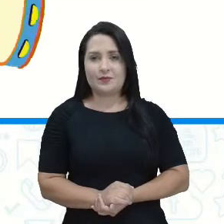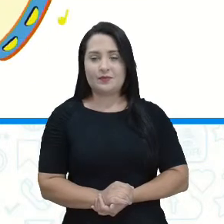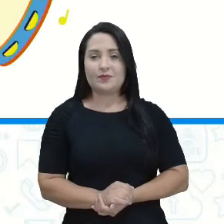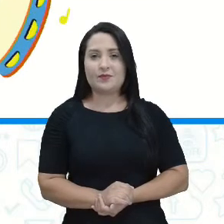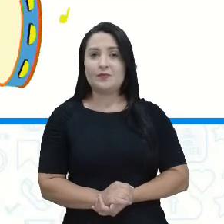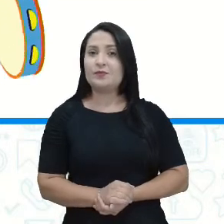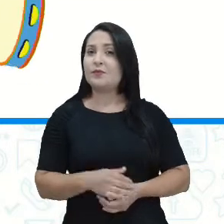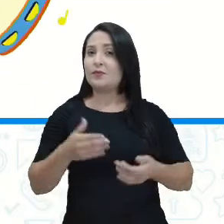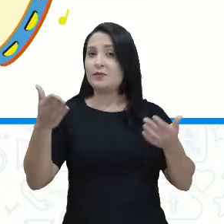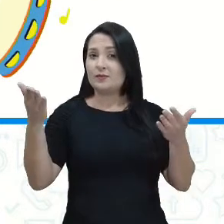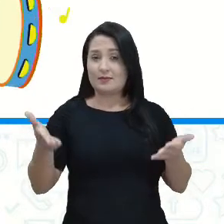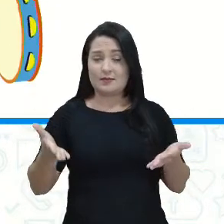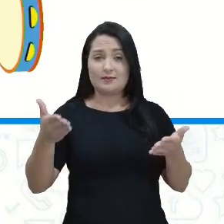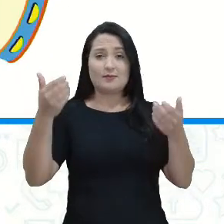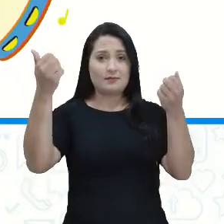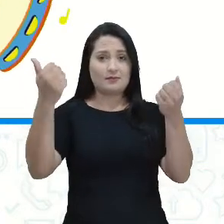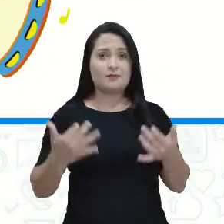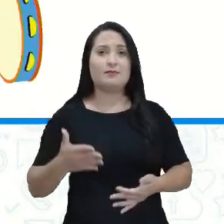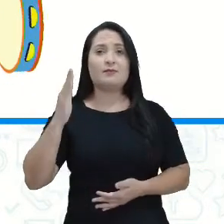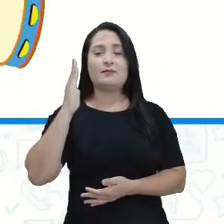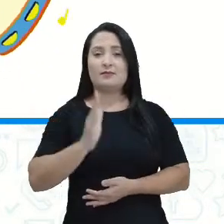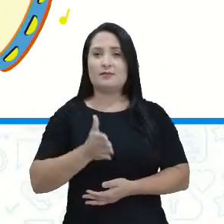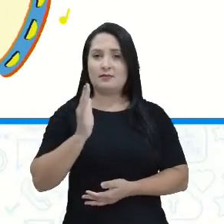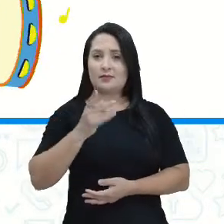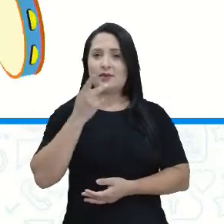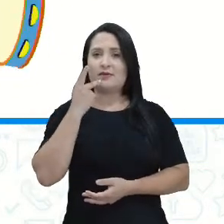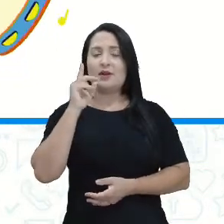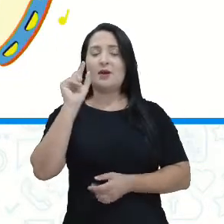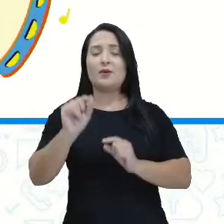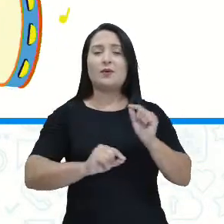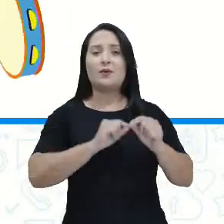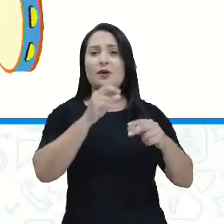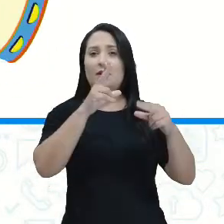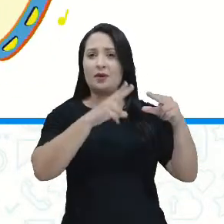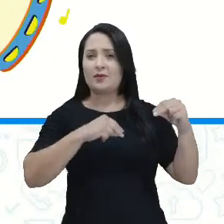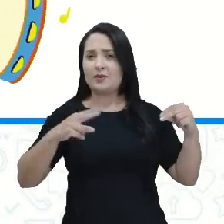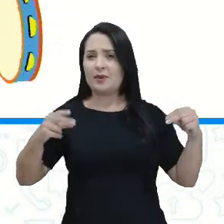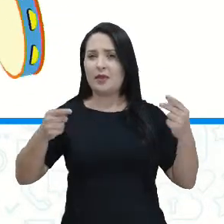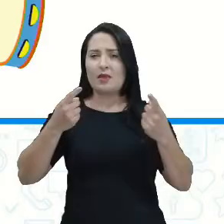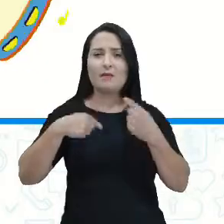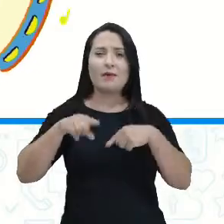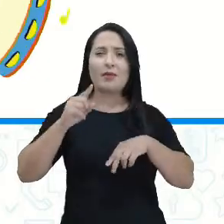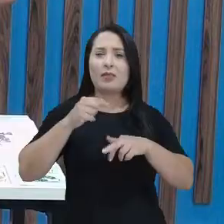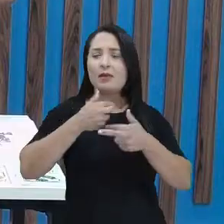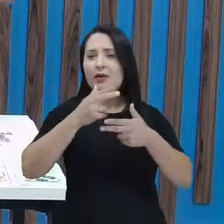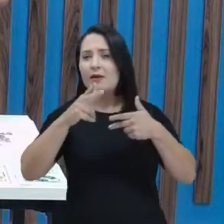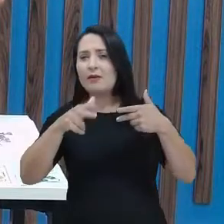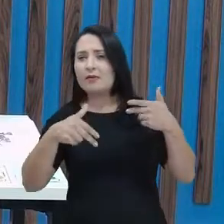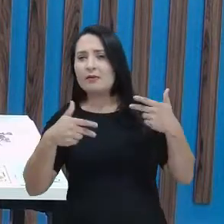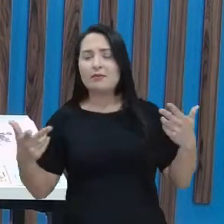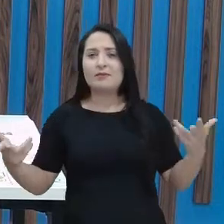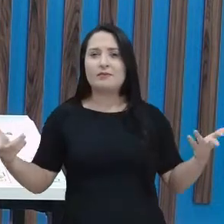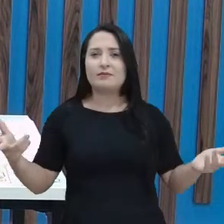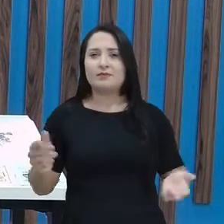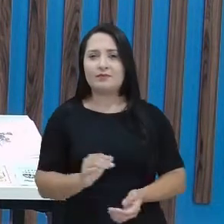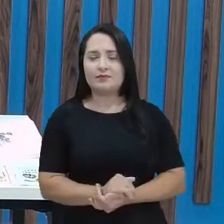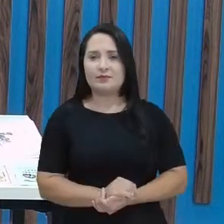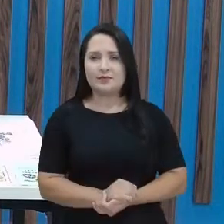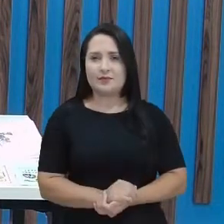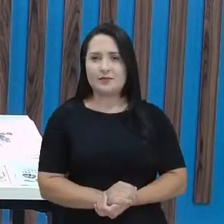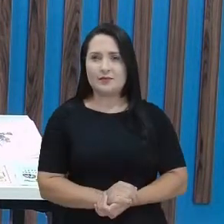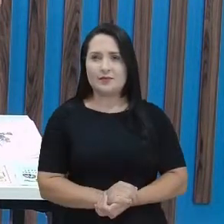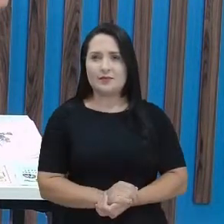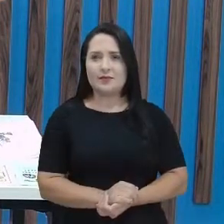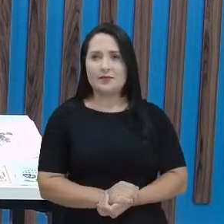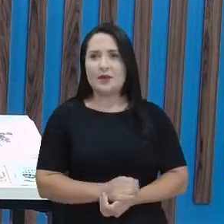Hoje, como eu disse, falaremos sobre cordel, repentes e emboladas. Gente, em algumas